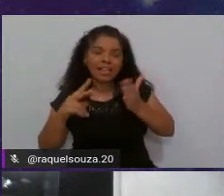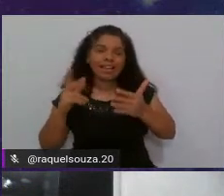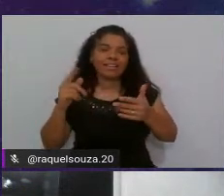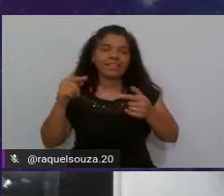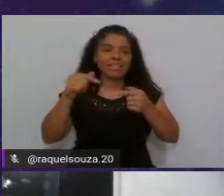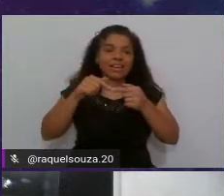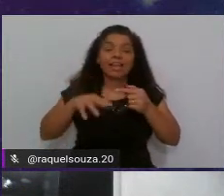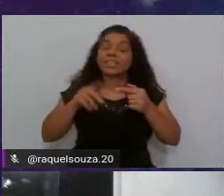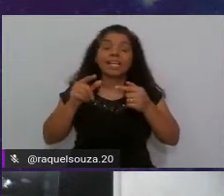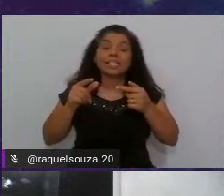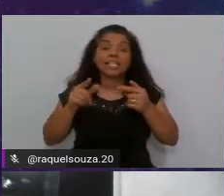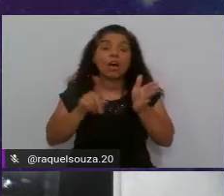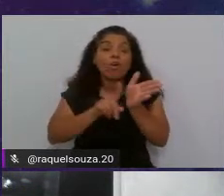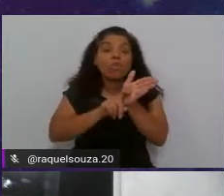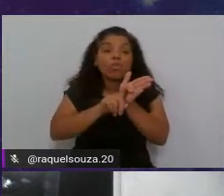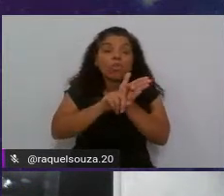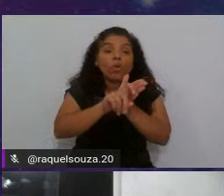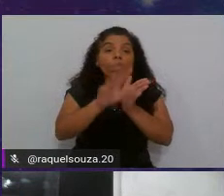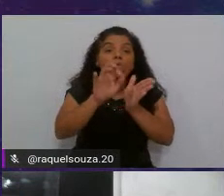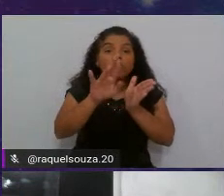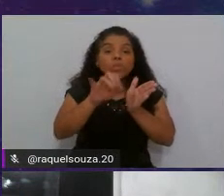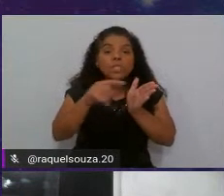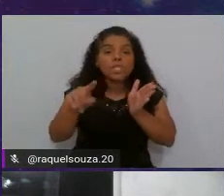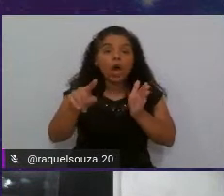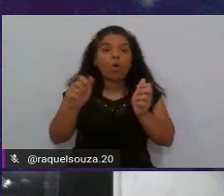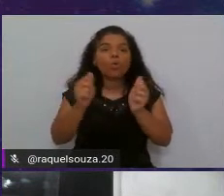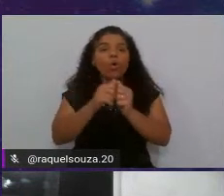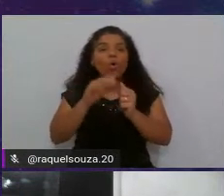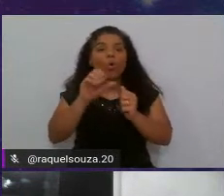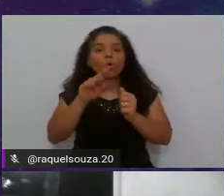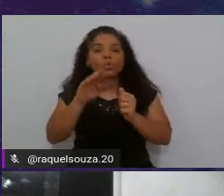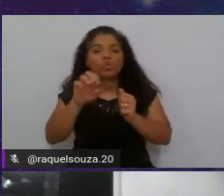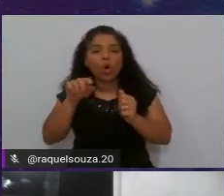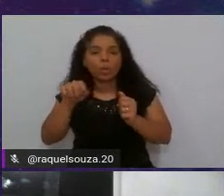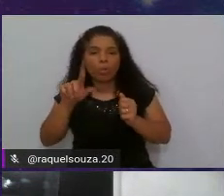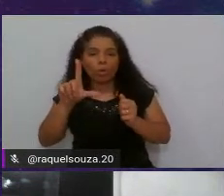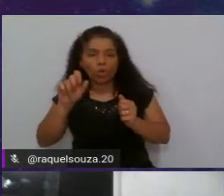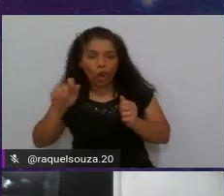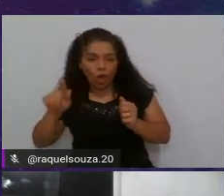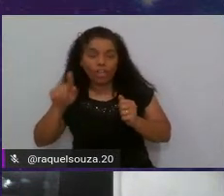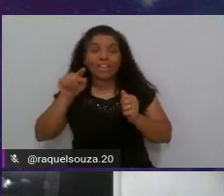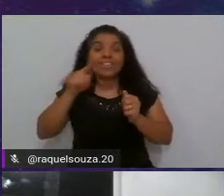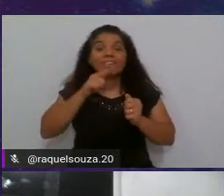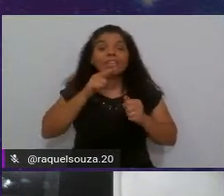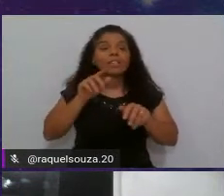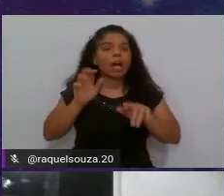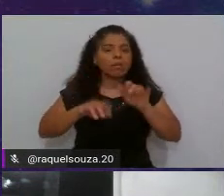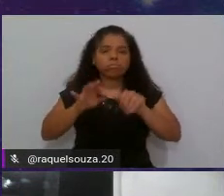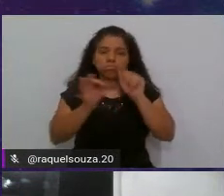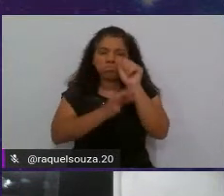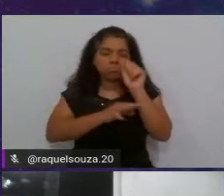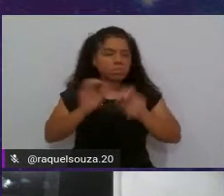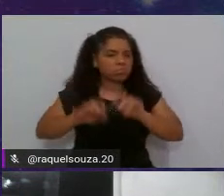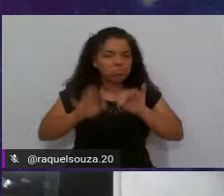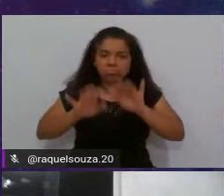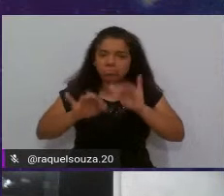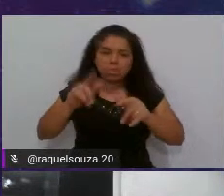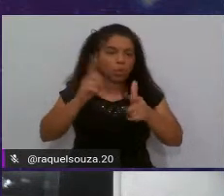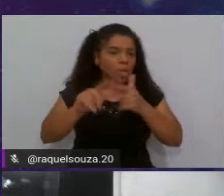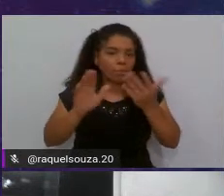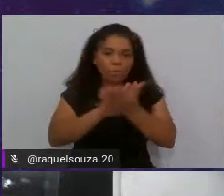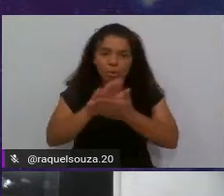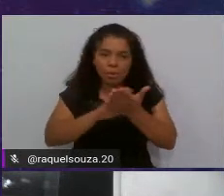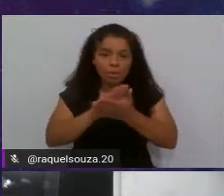função, aliás, com esse console.log aqui. Enquanto ele está desenvolvendo, não há problema algum, porém,